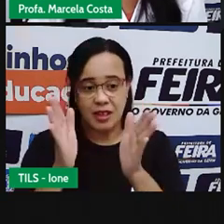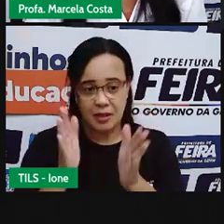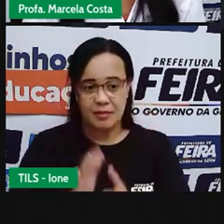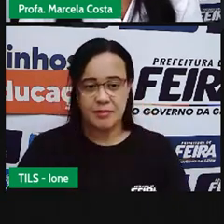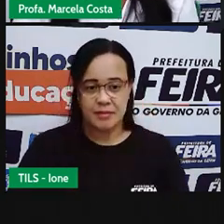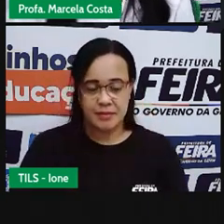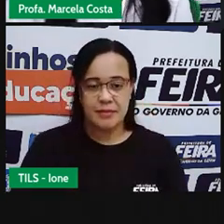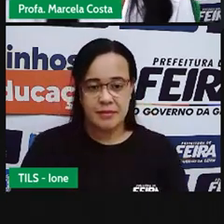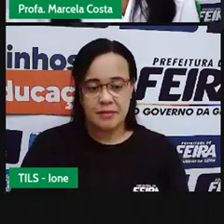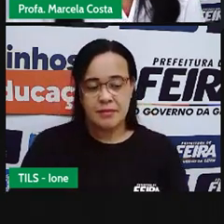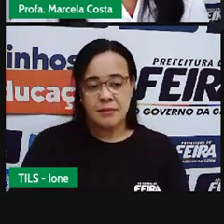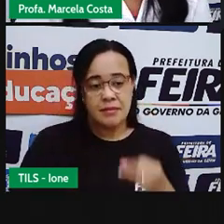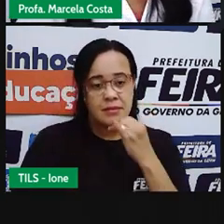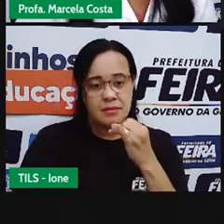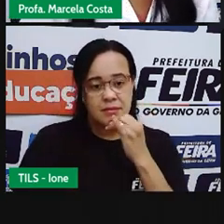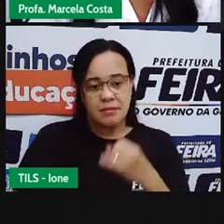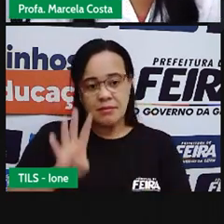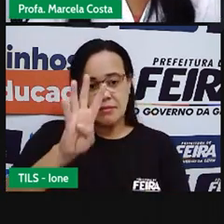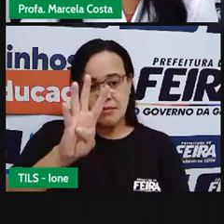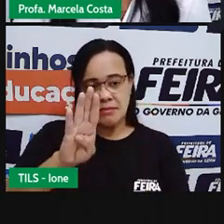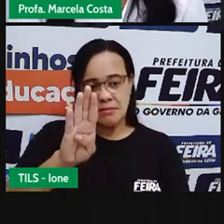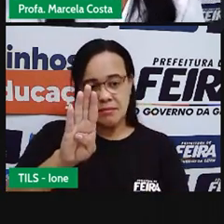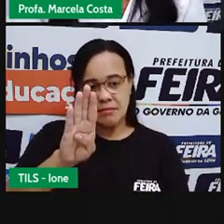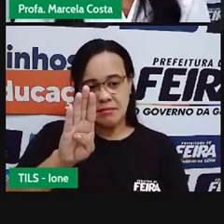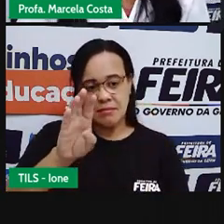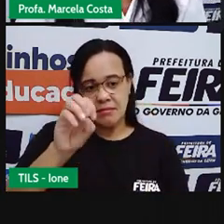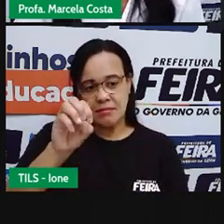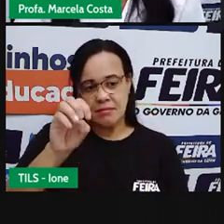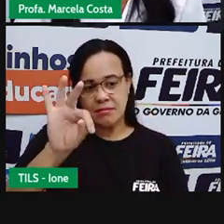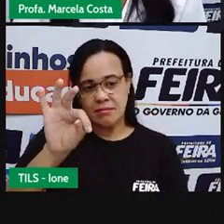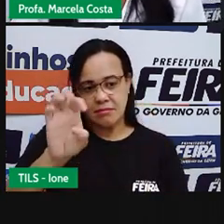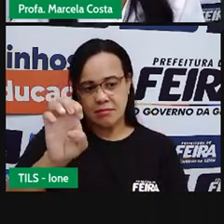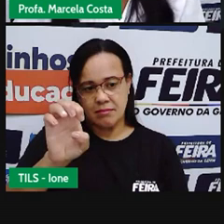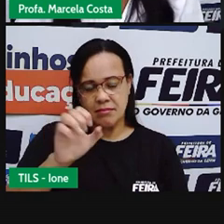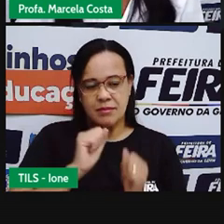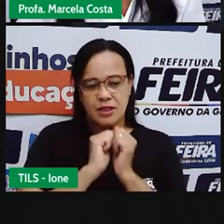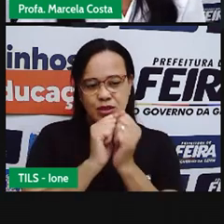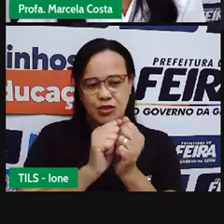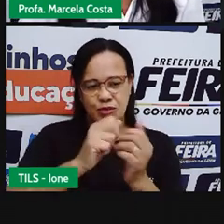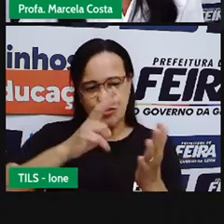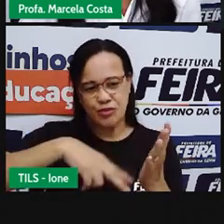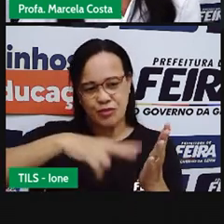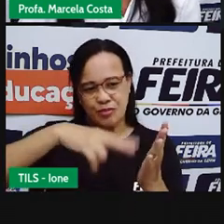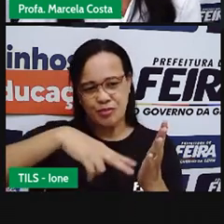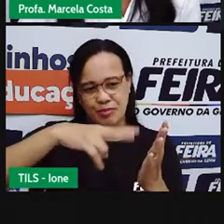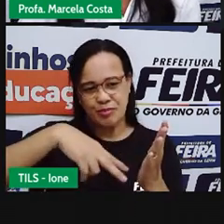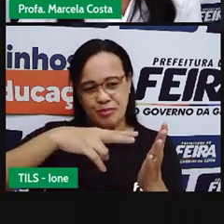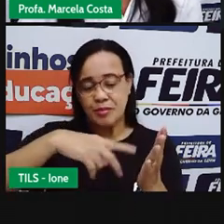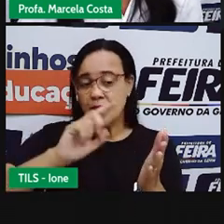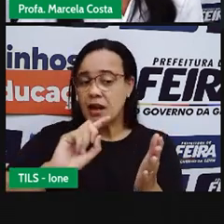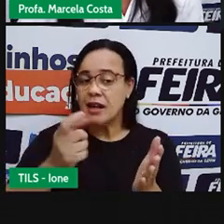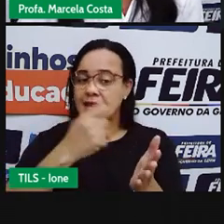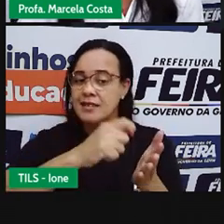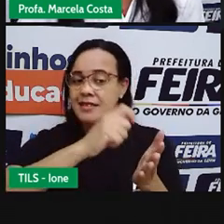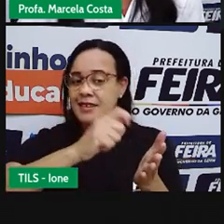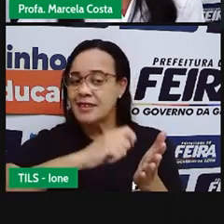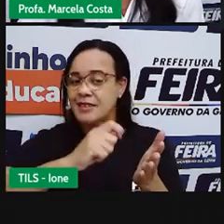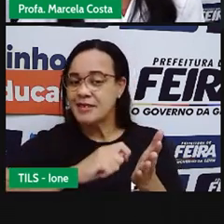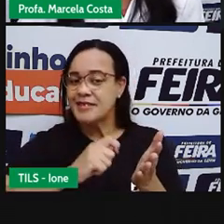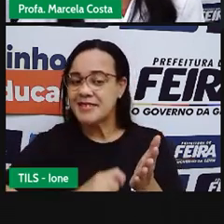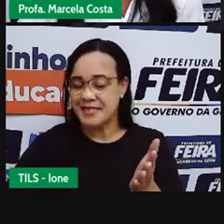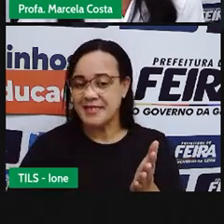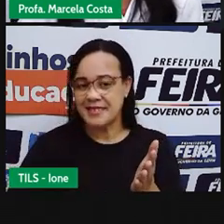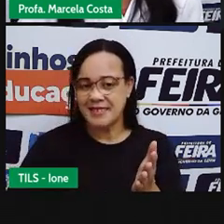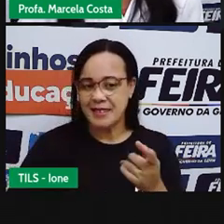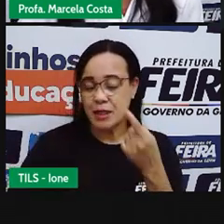Né Bote Vamos escrever juntos agora Então pra escrever a